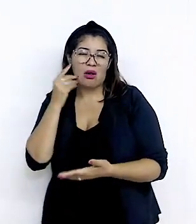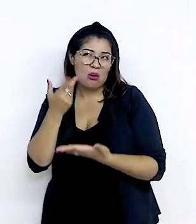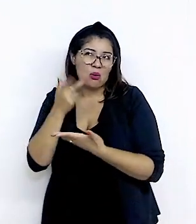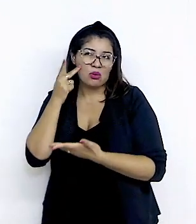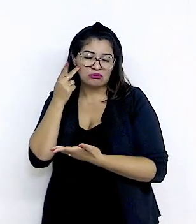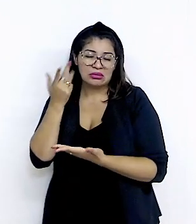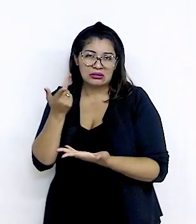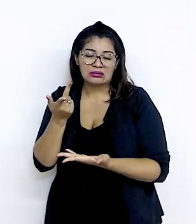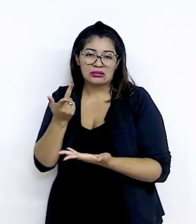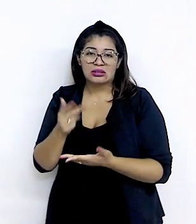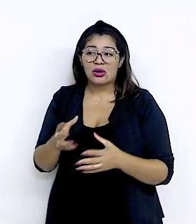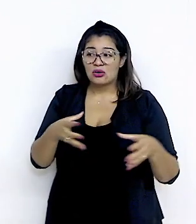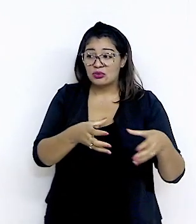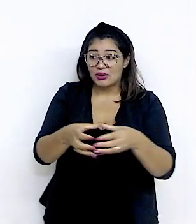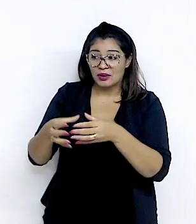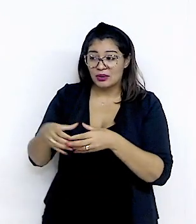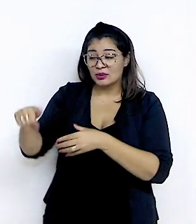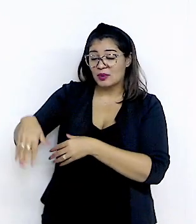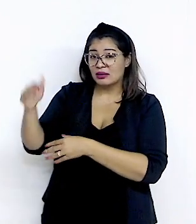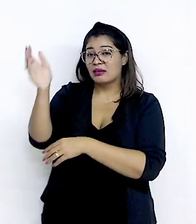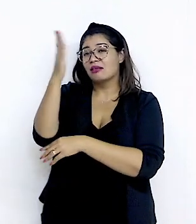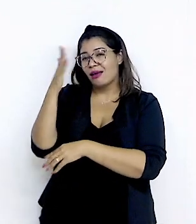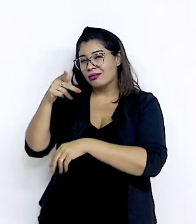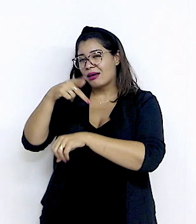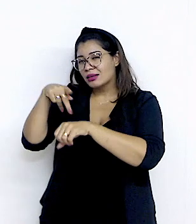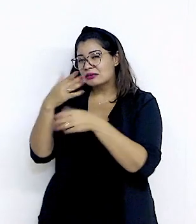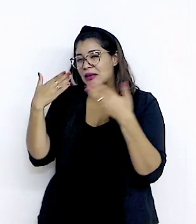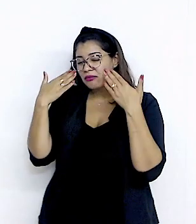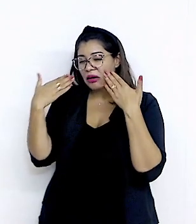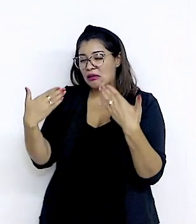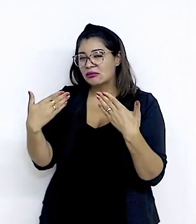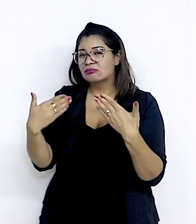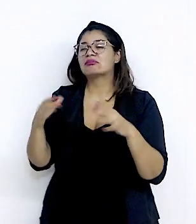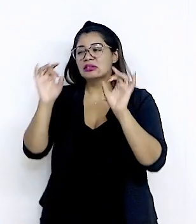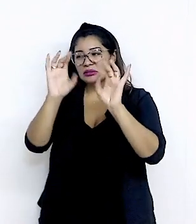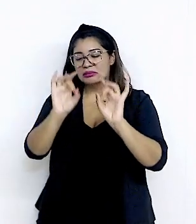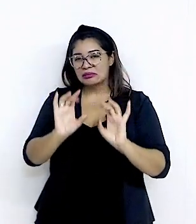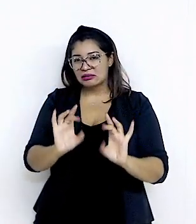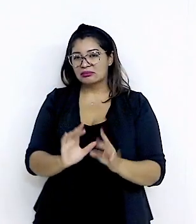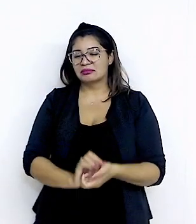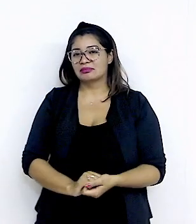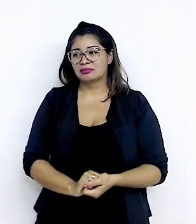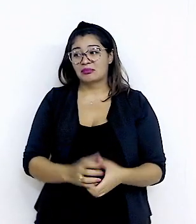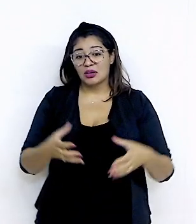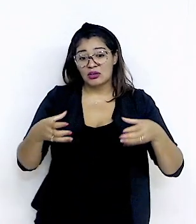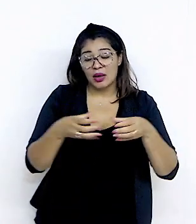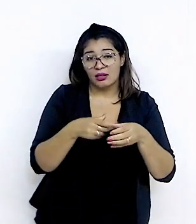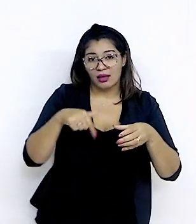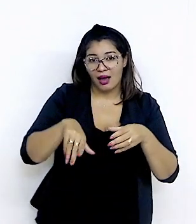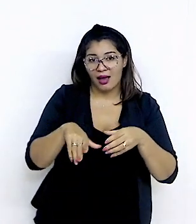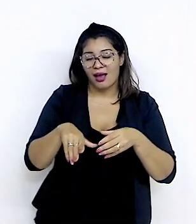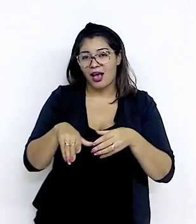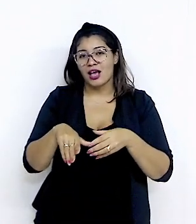evidentemente, os pavilhões dos países árabes devem ser uma atração especial O pavilhão da Arábia Saudita,